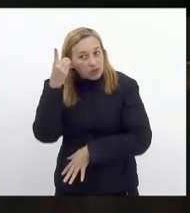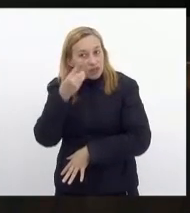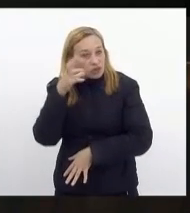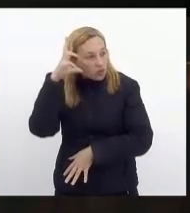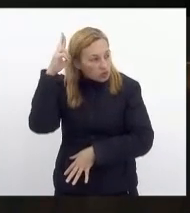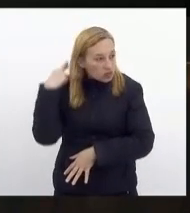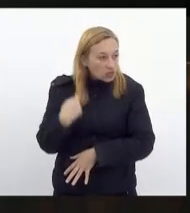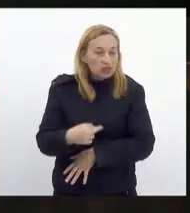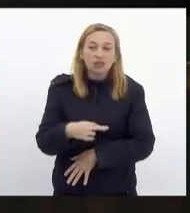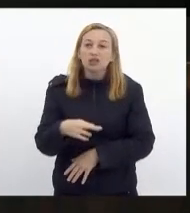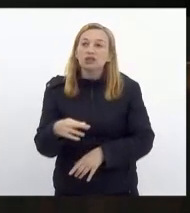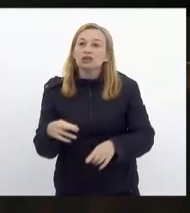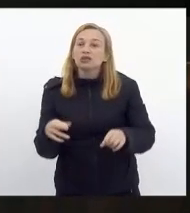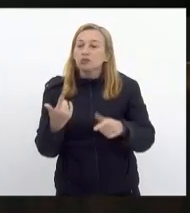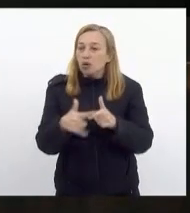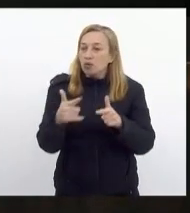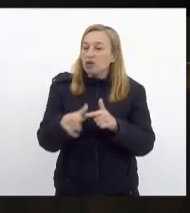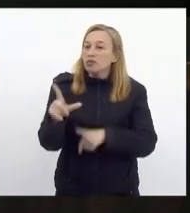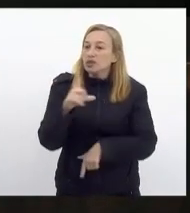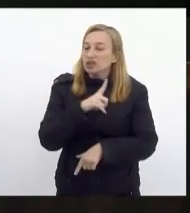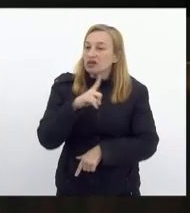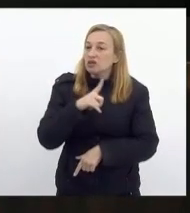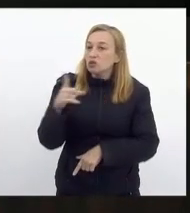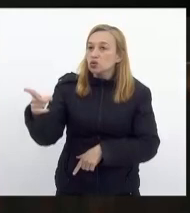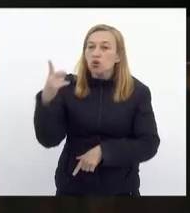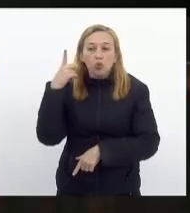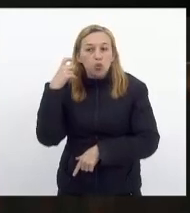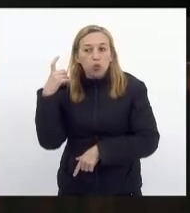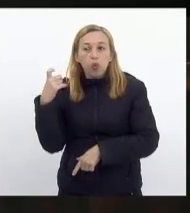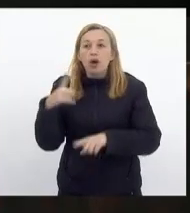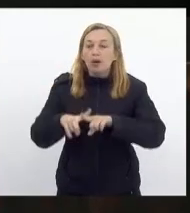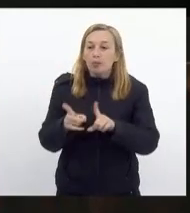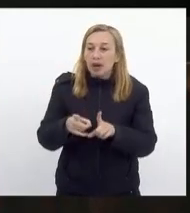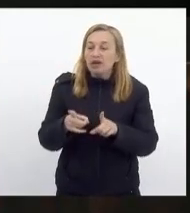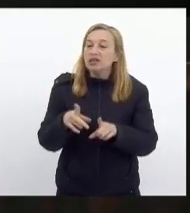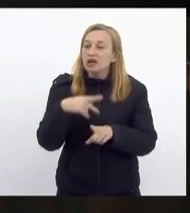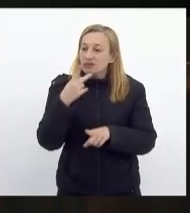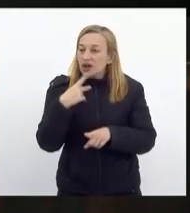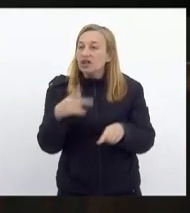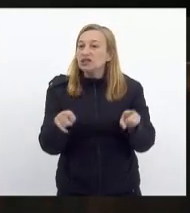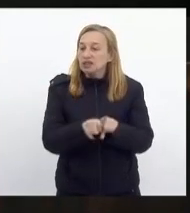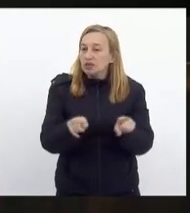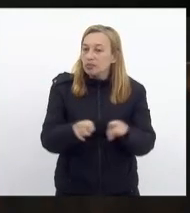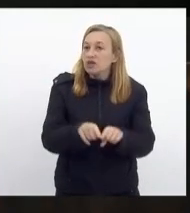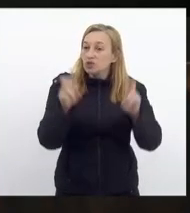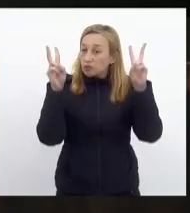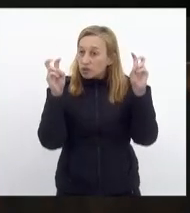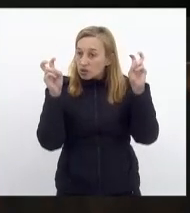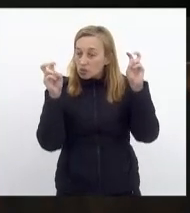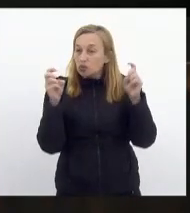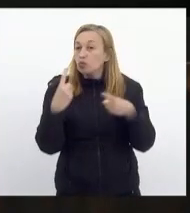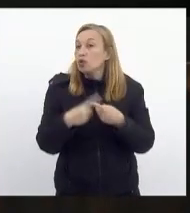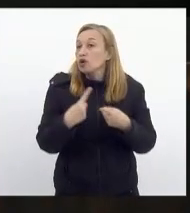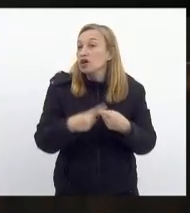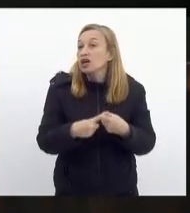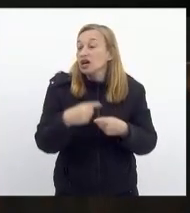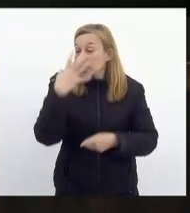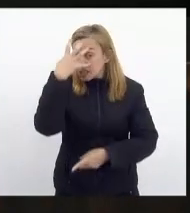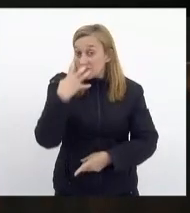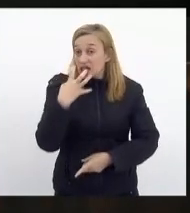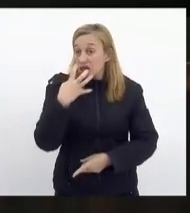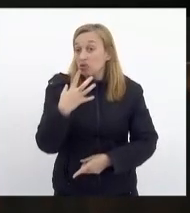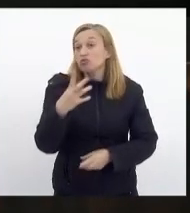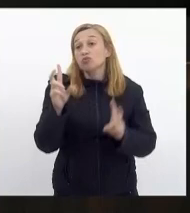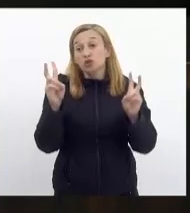Félix teve problema aí no seu áudio, mas estaria explanando também a respeito, porque é grave a